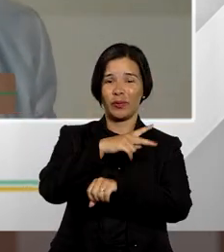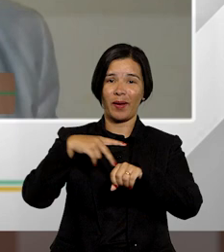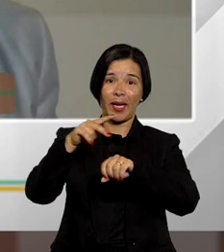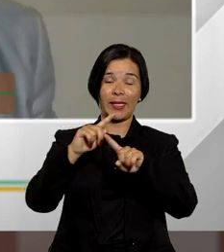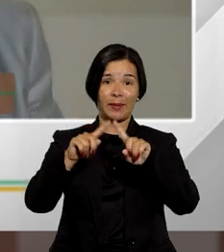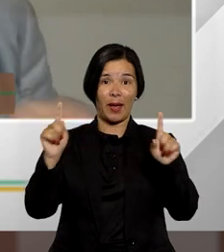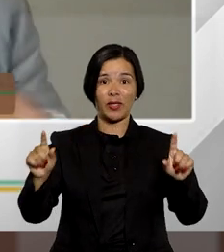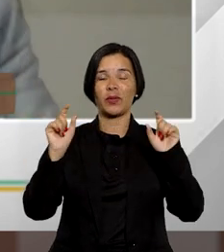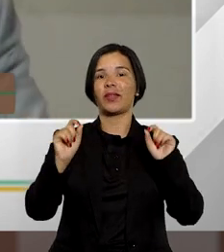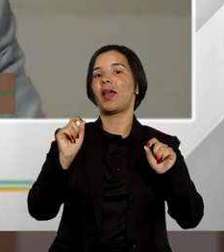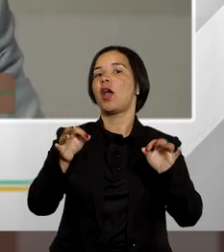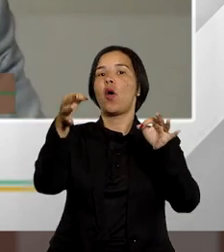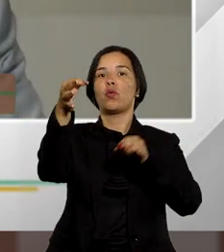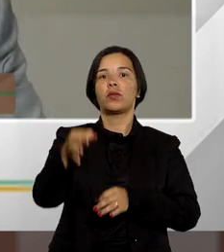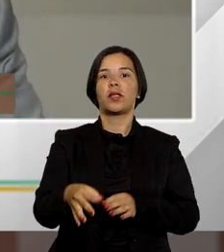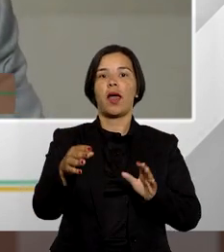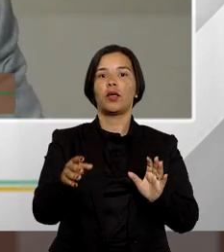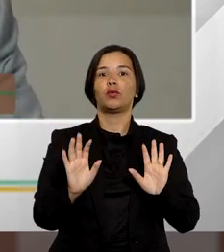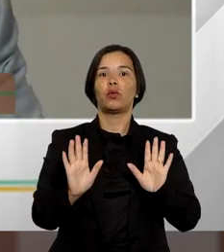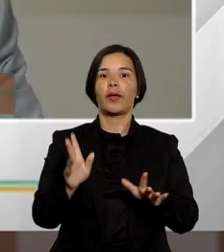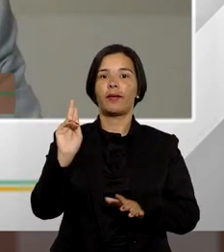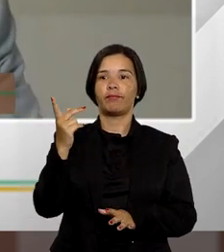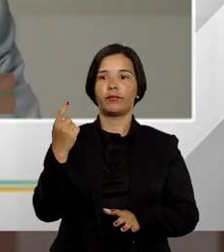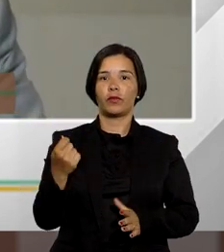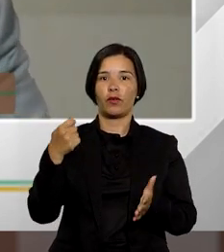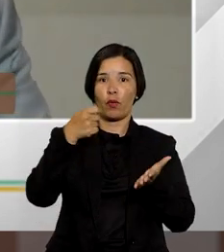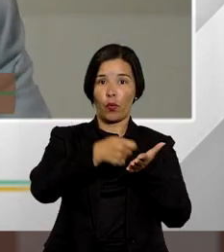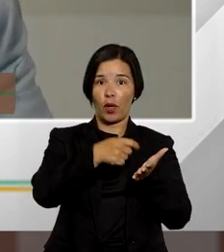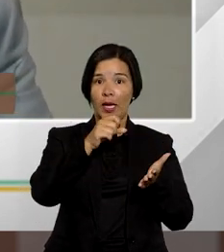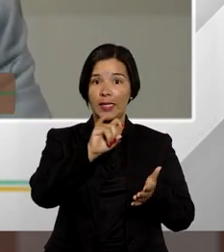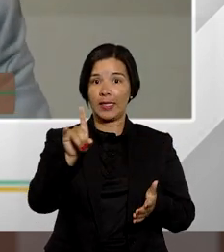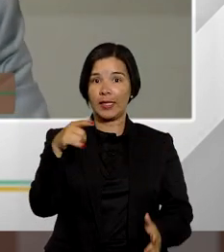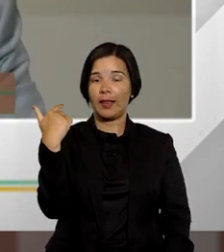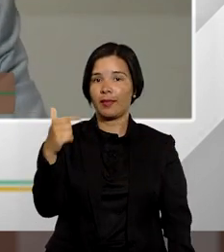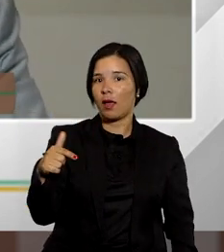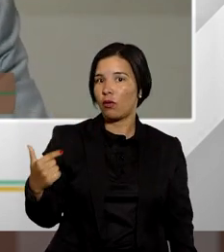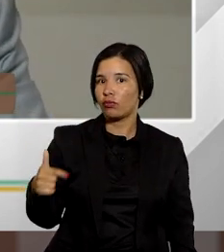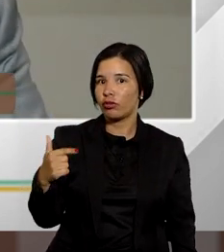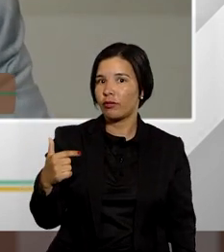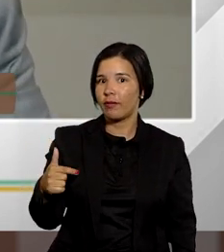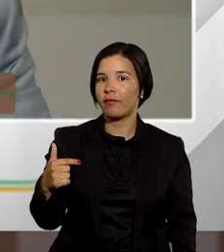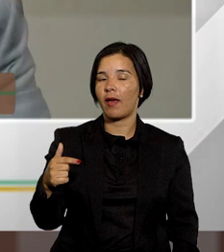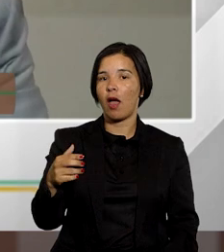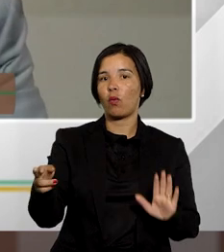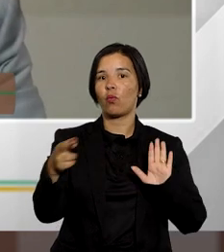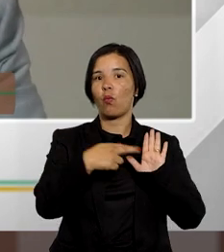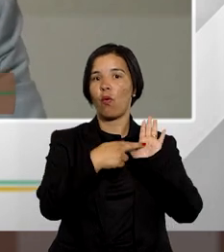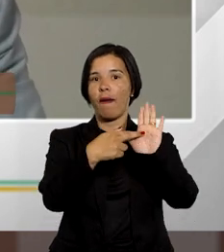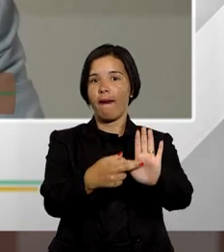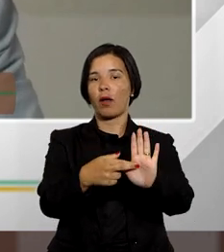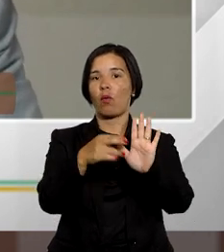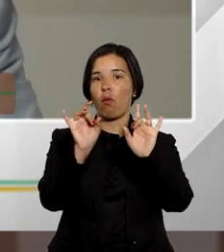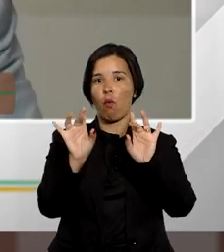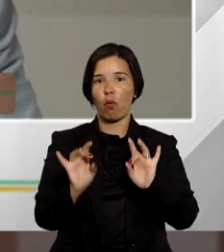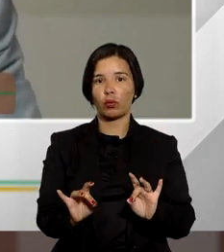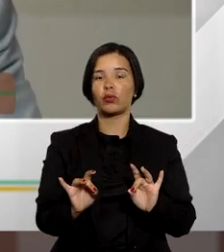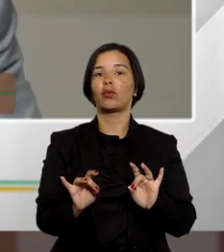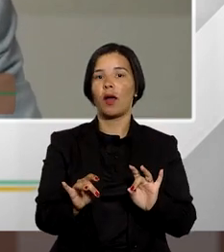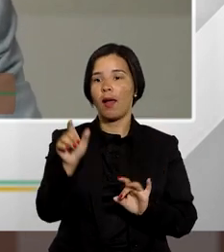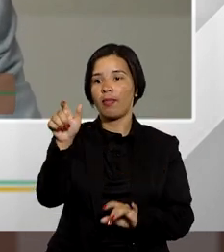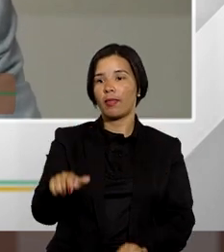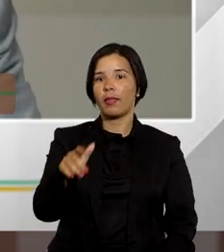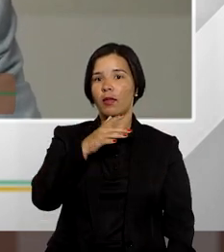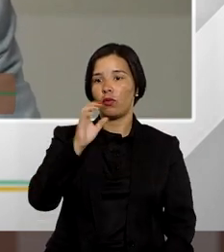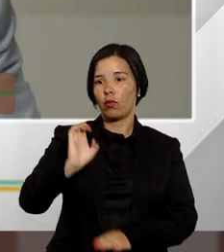mas o certo é que diante dessa fixação de verba honorária se não houver ali um recurso por parte